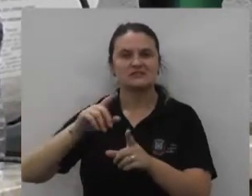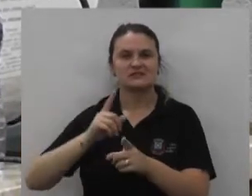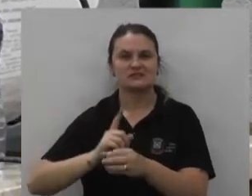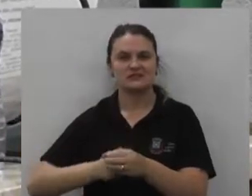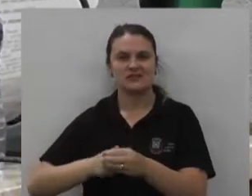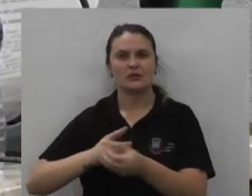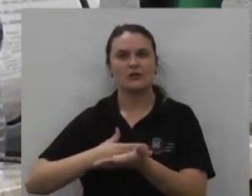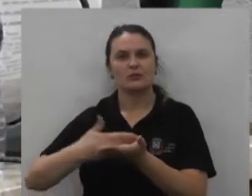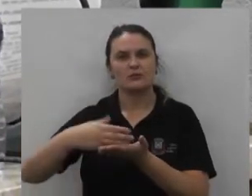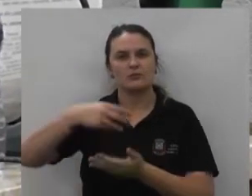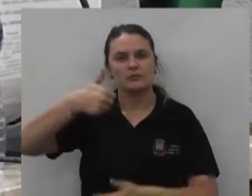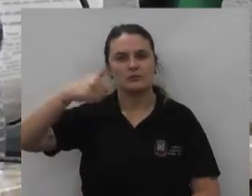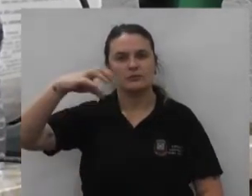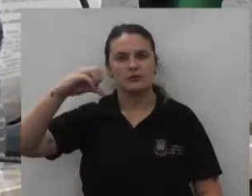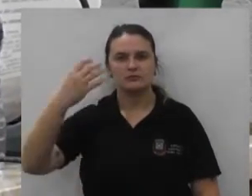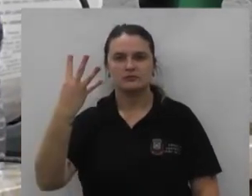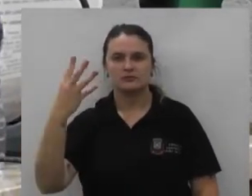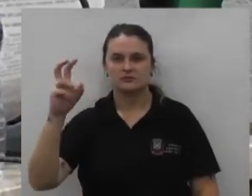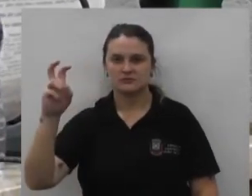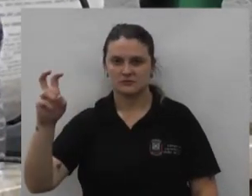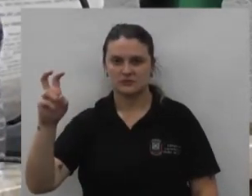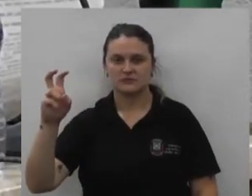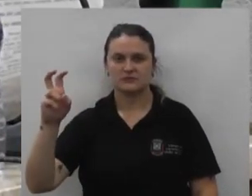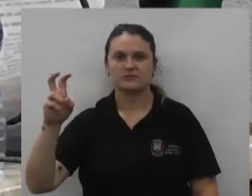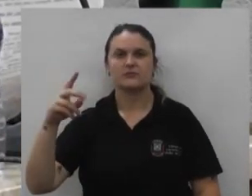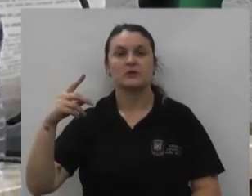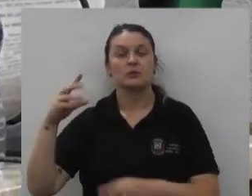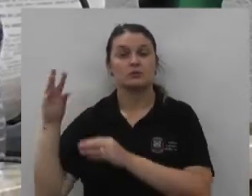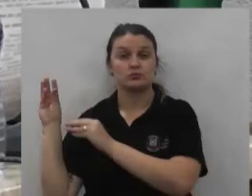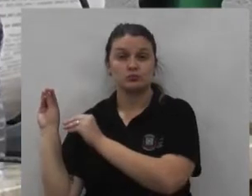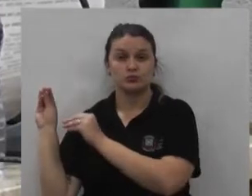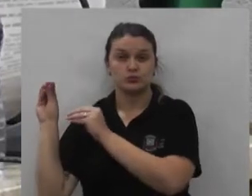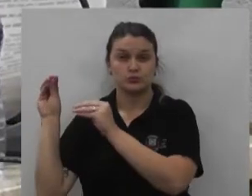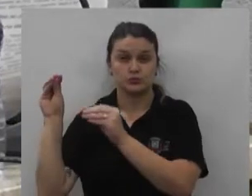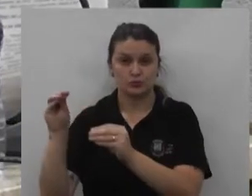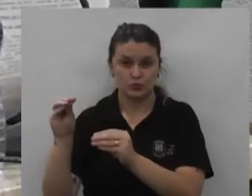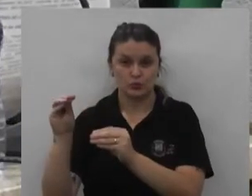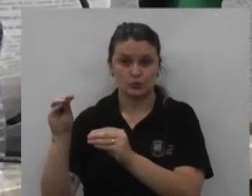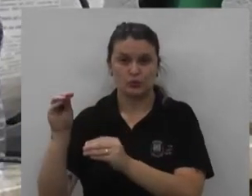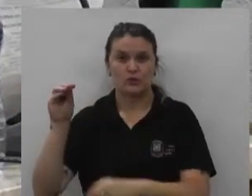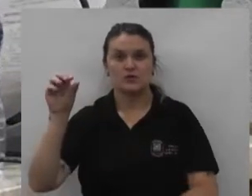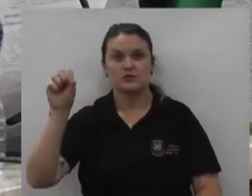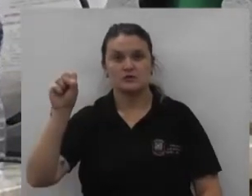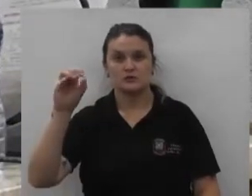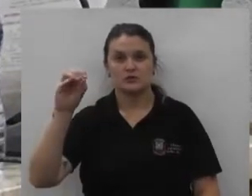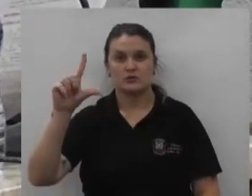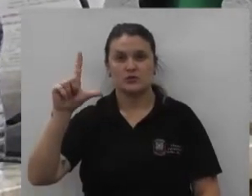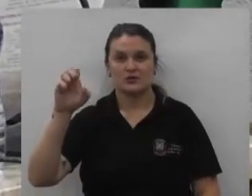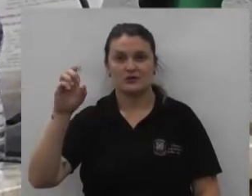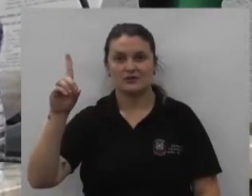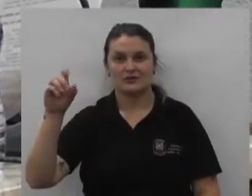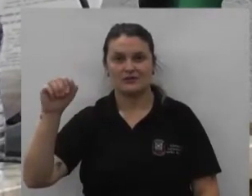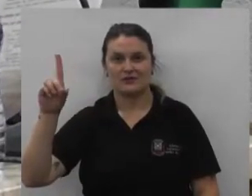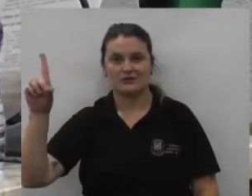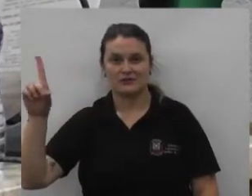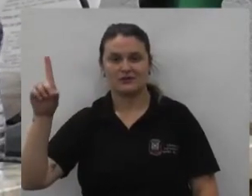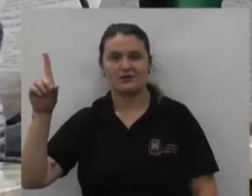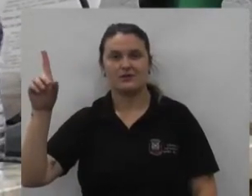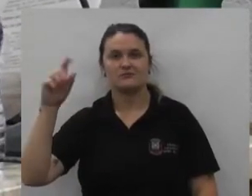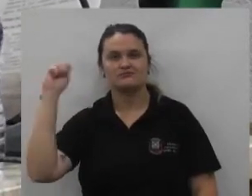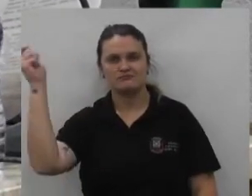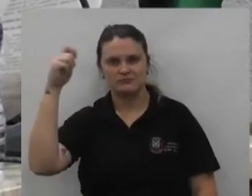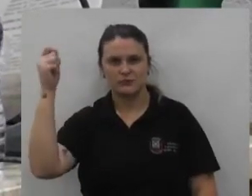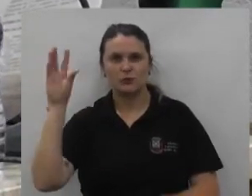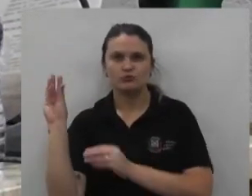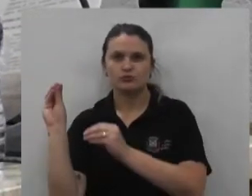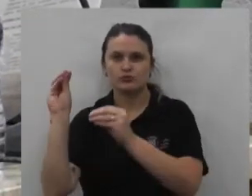começa em 1945 quando ele deixa sua cidade natal Soledade Rio Grande do Sul e vai para Cruz